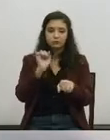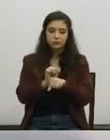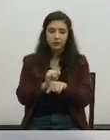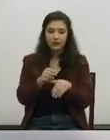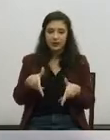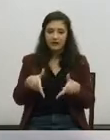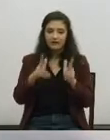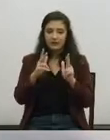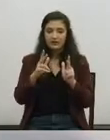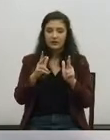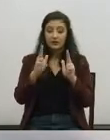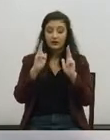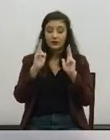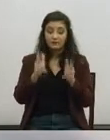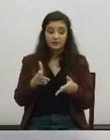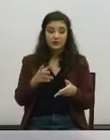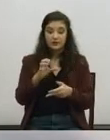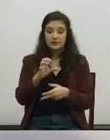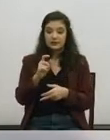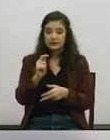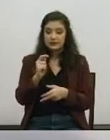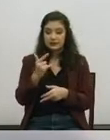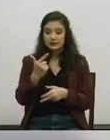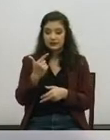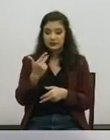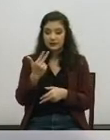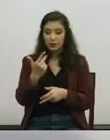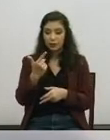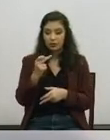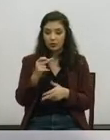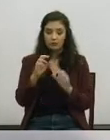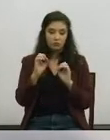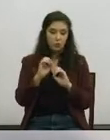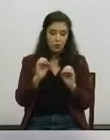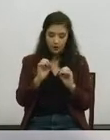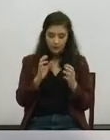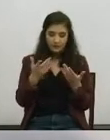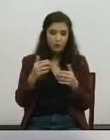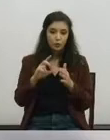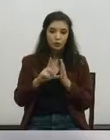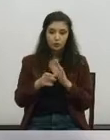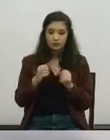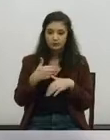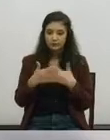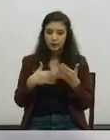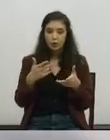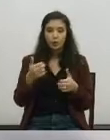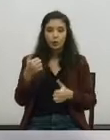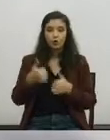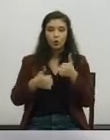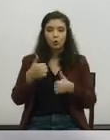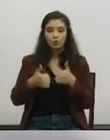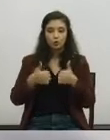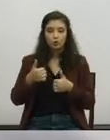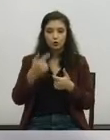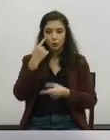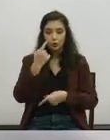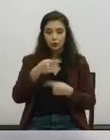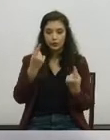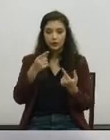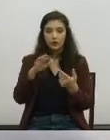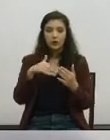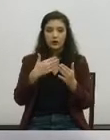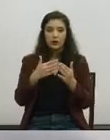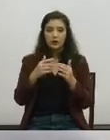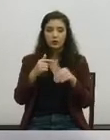de Ceuta. O projeto anterior, que ainda está a decorrer e que, neste momento, está em concurso público de empreitada, tendo o prazo de